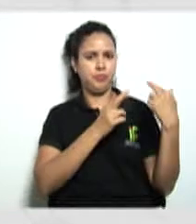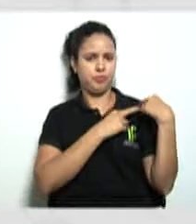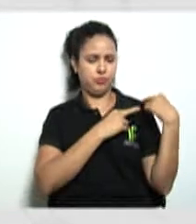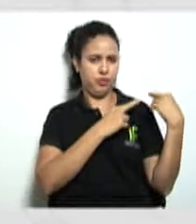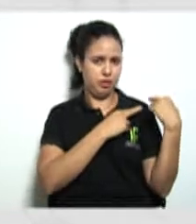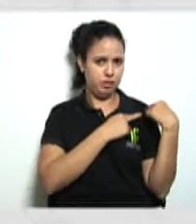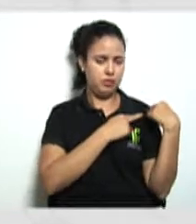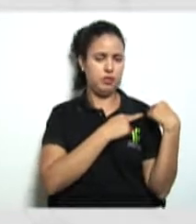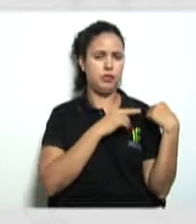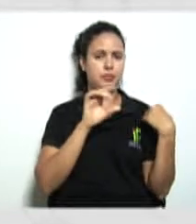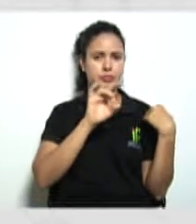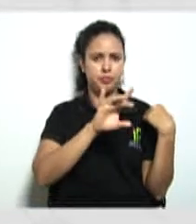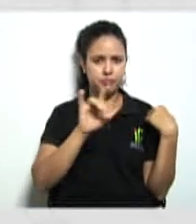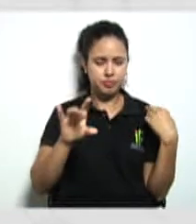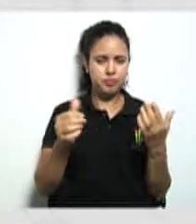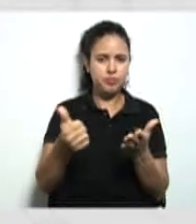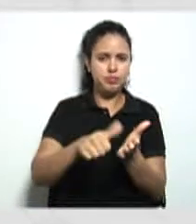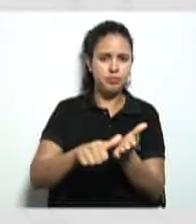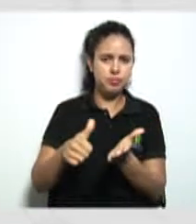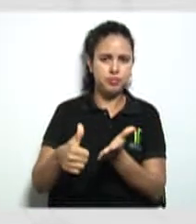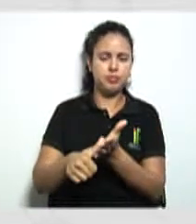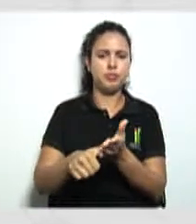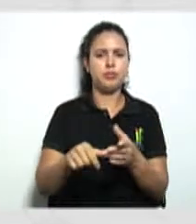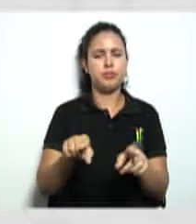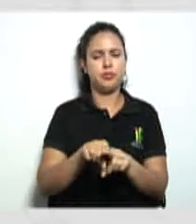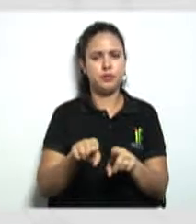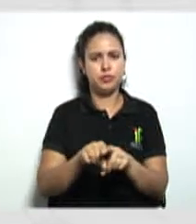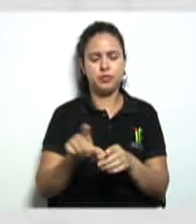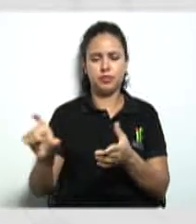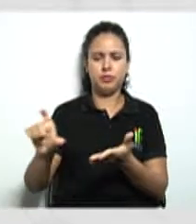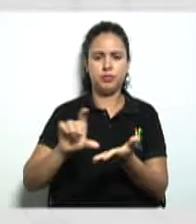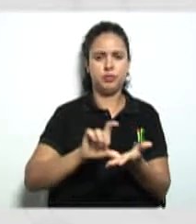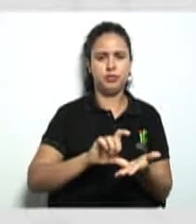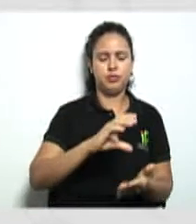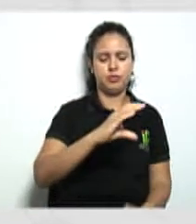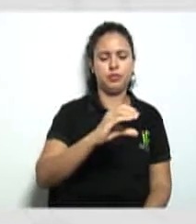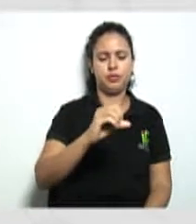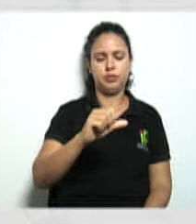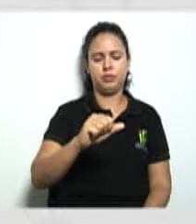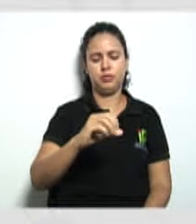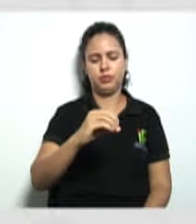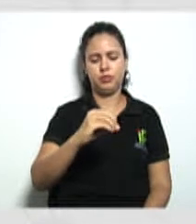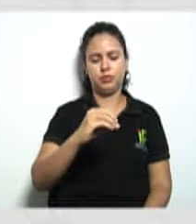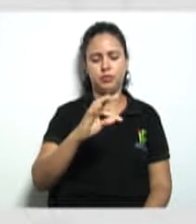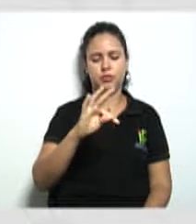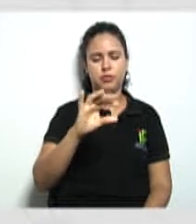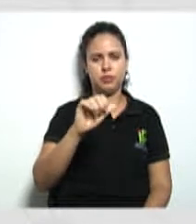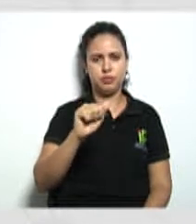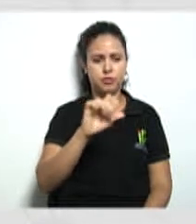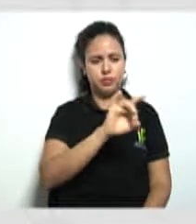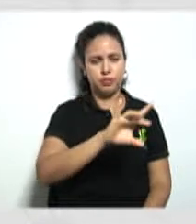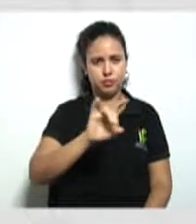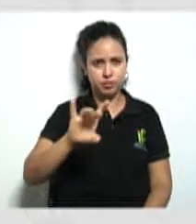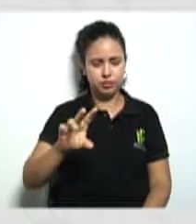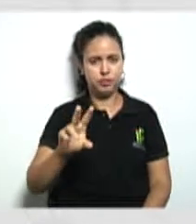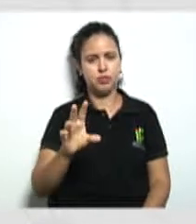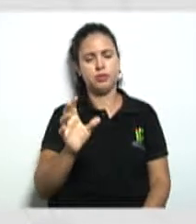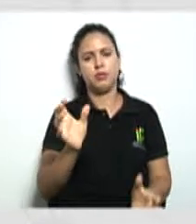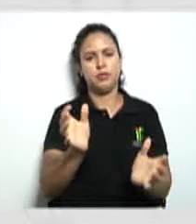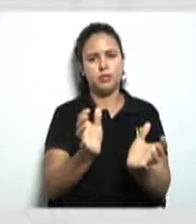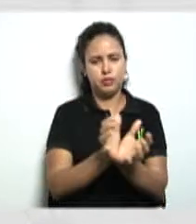cada sócio o capital a cota de cada um o conselho fiscal o conselho